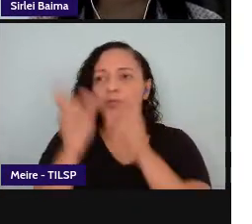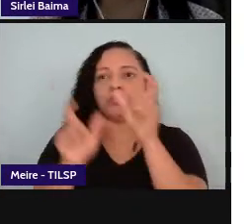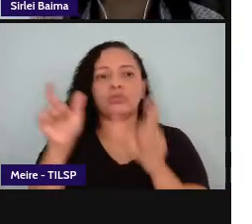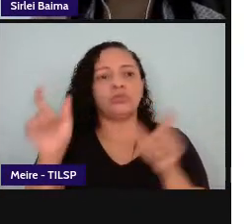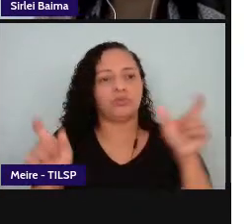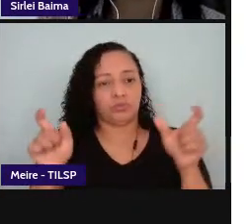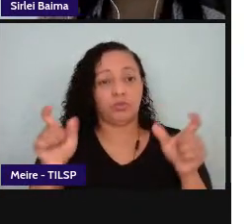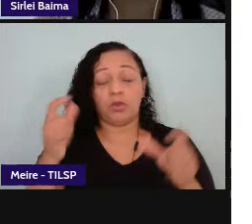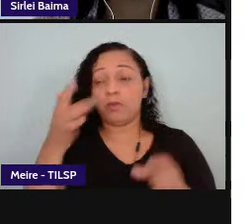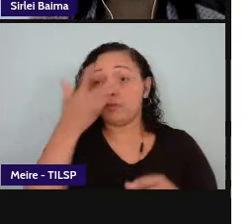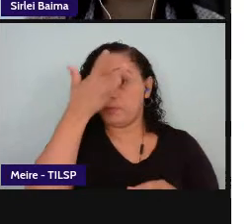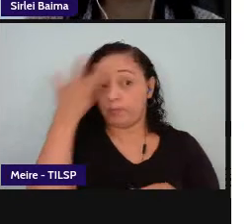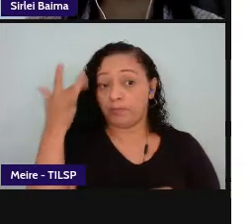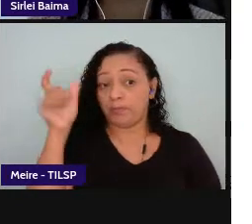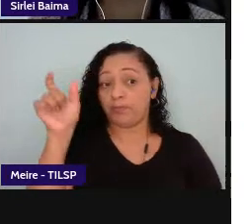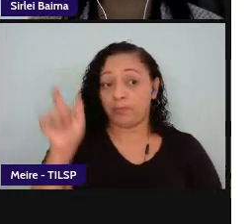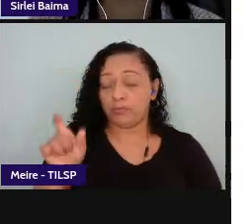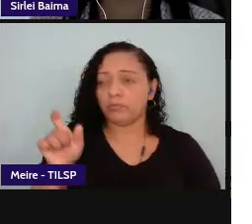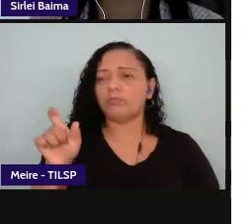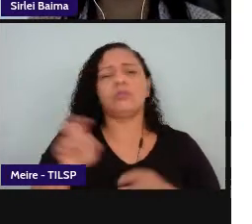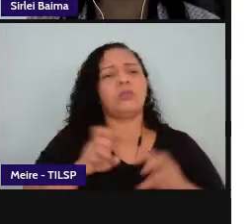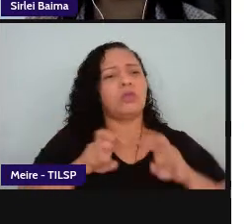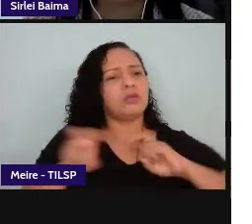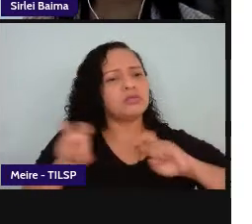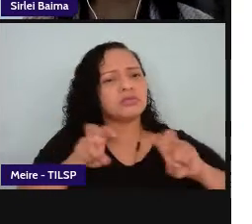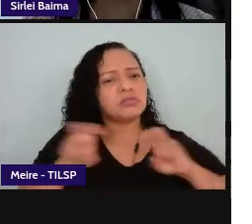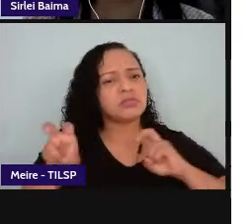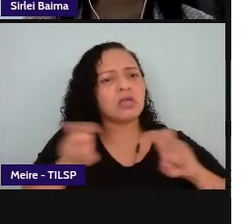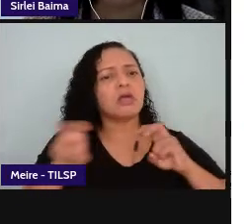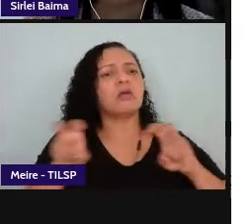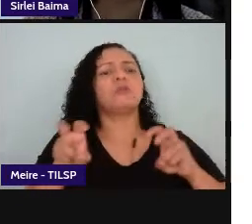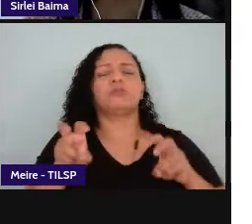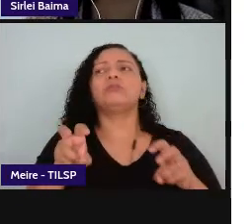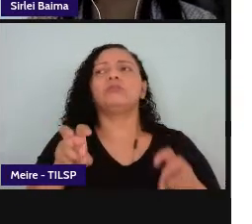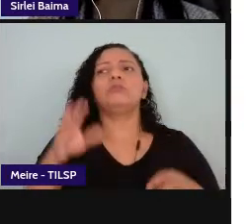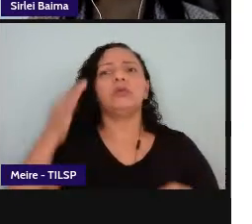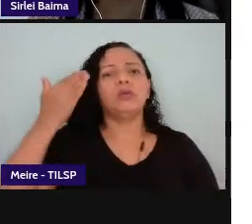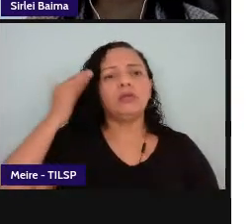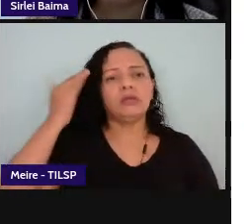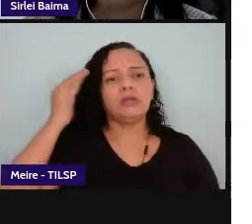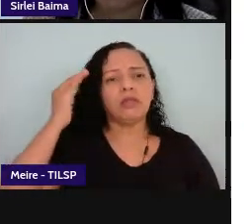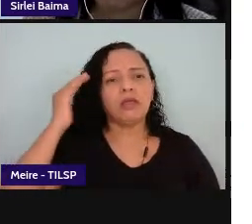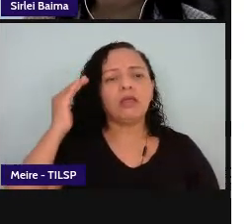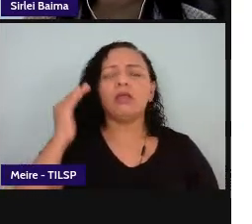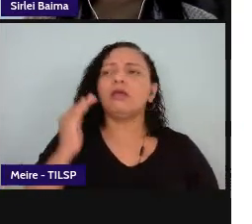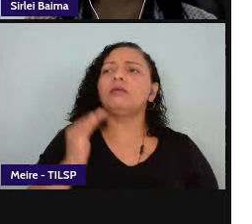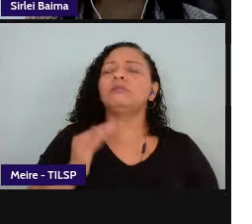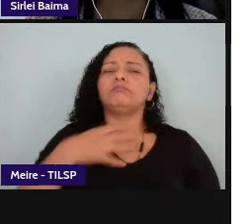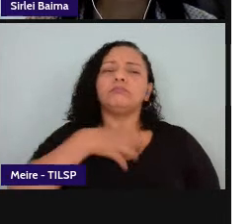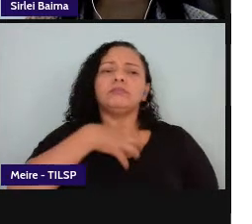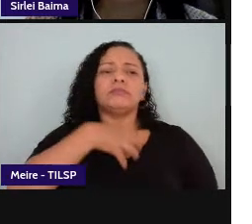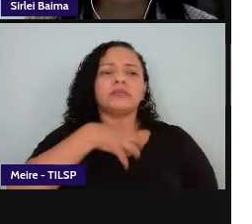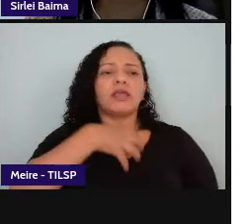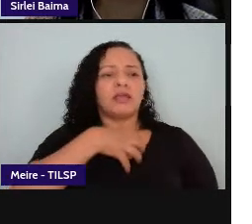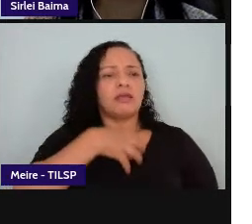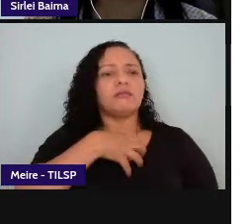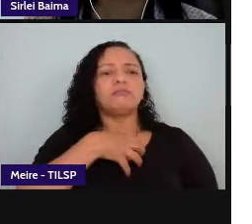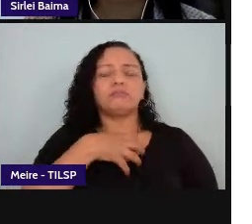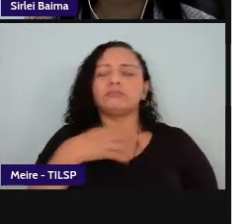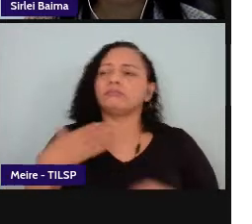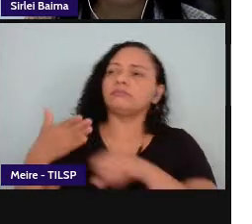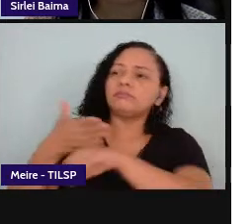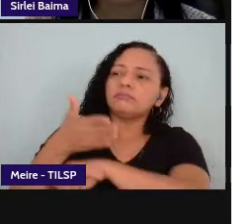num sujeito que é ativo de significado que compreende que é sensível e que está ali